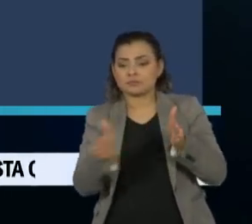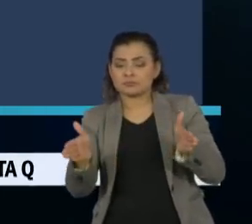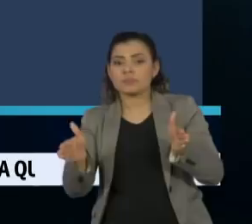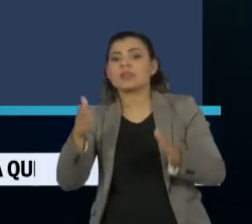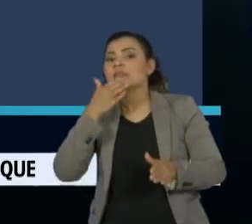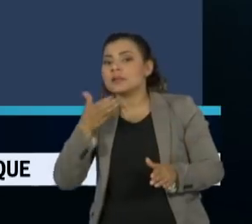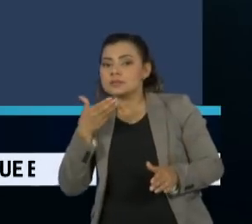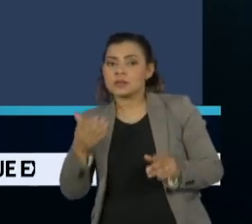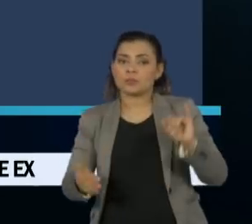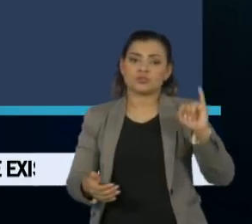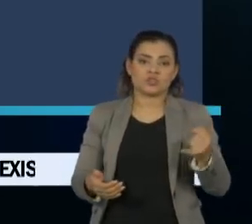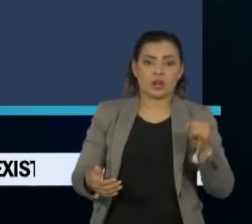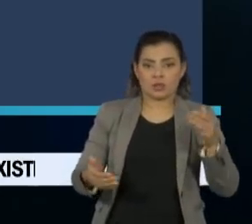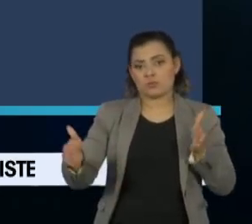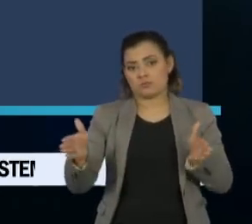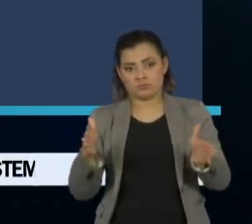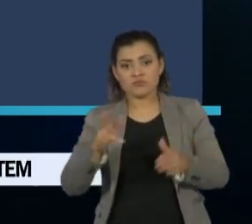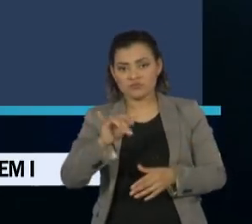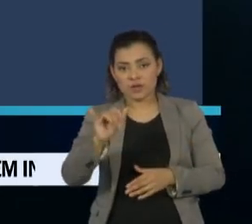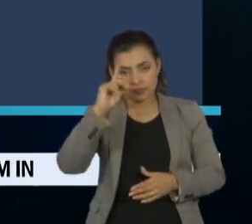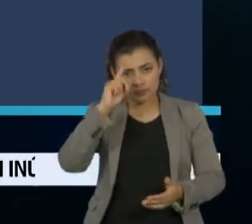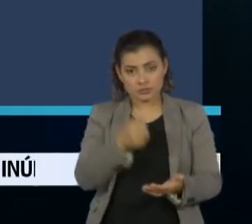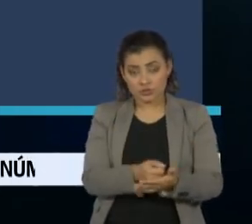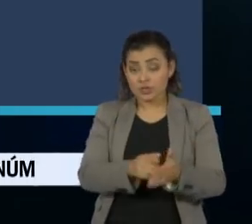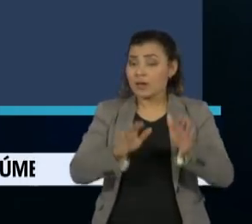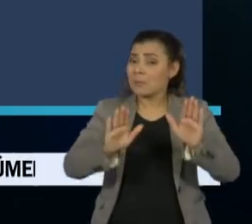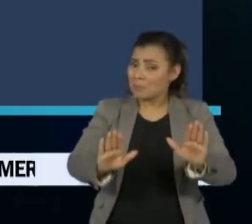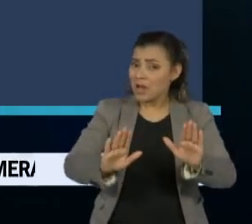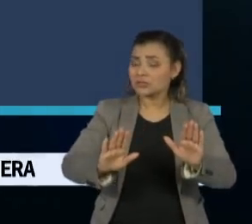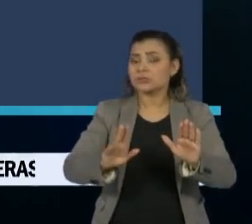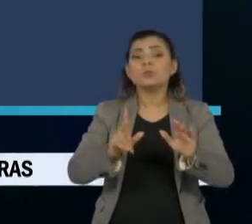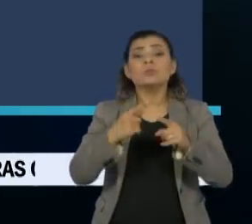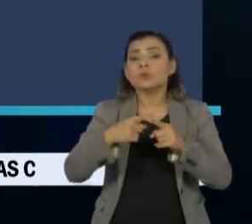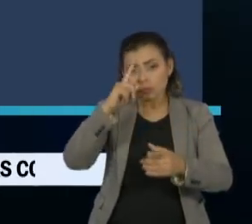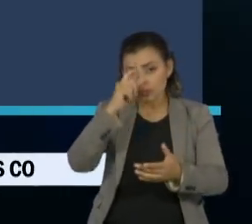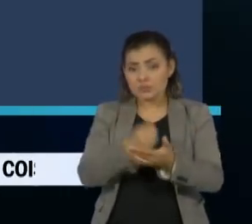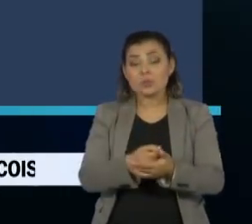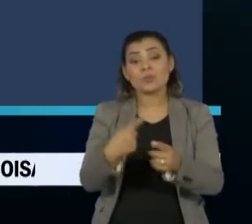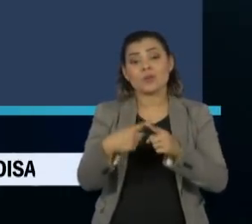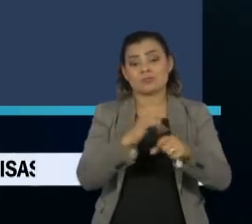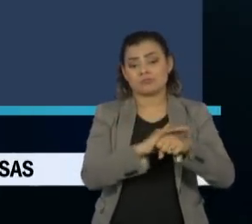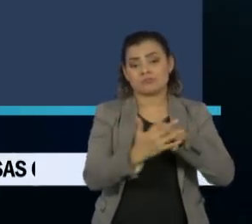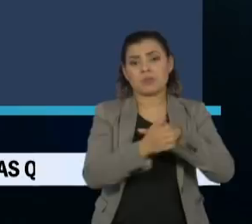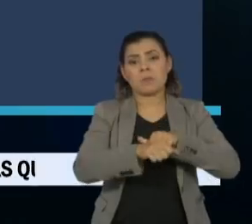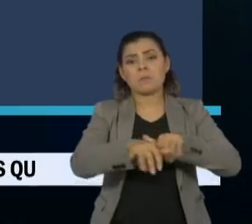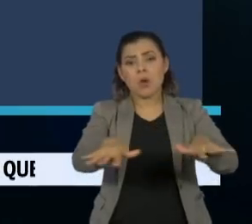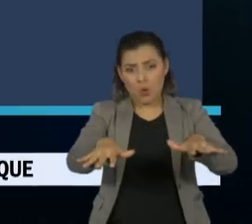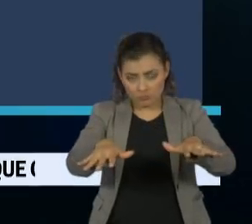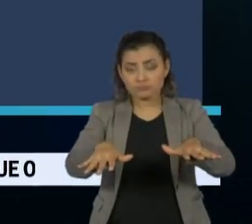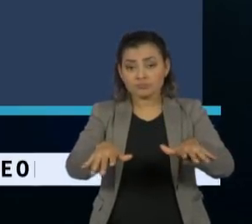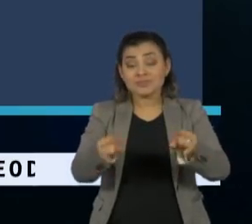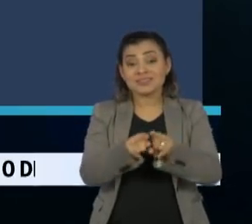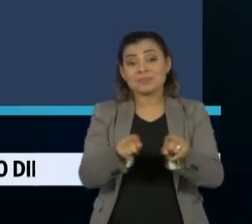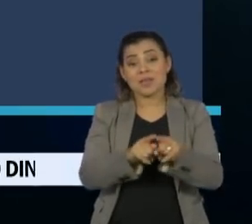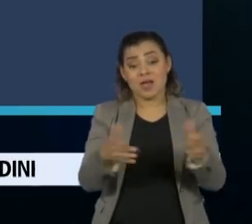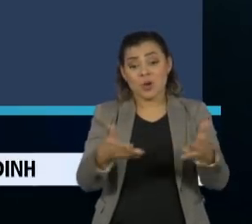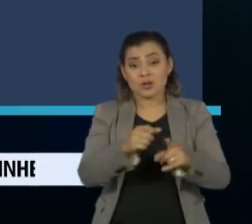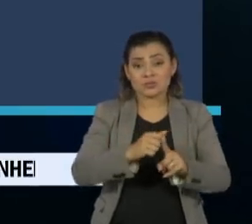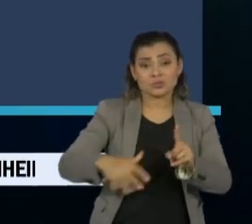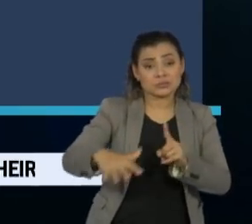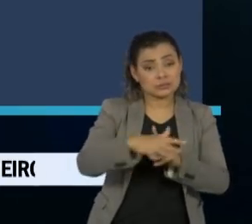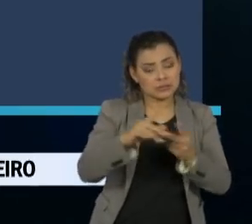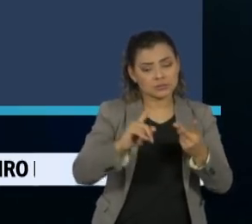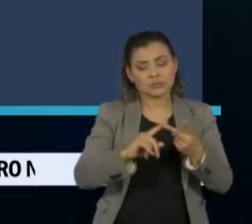e janeiro. O texto diz que a decisão foi tomada em atenção ao impacto da pandemia do coronavírus, às demandas da sociedade